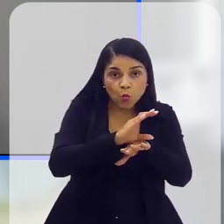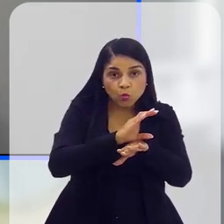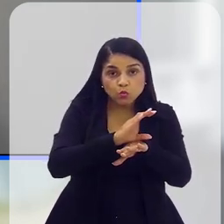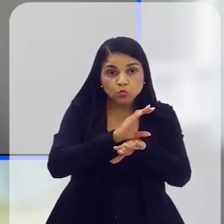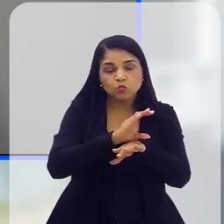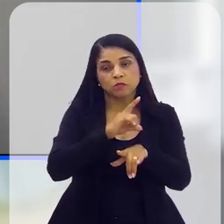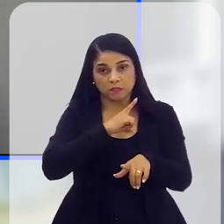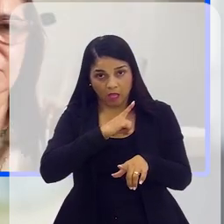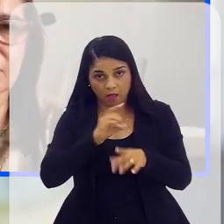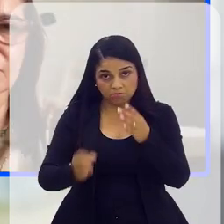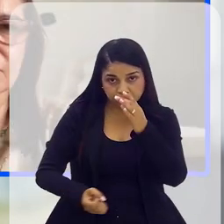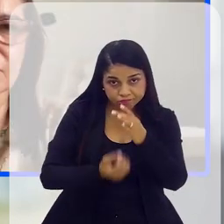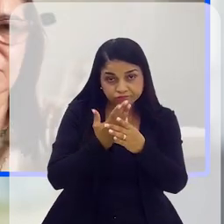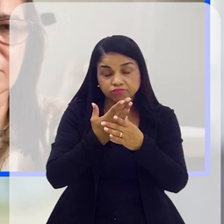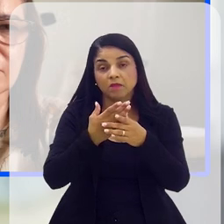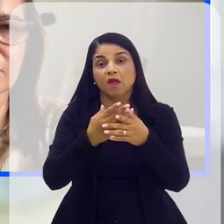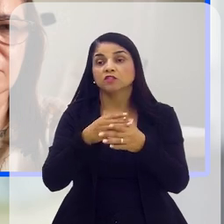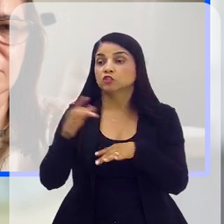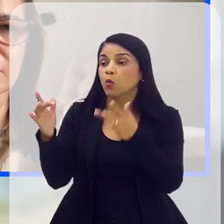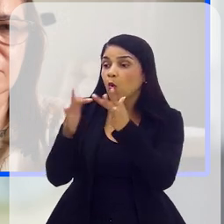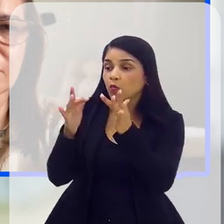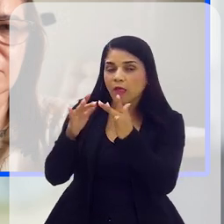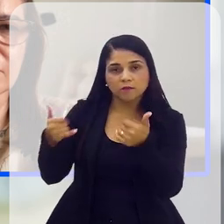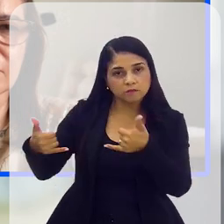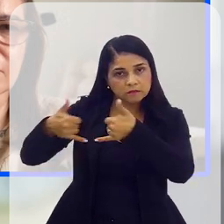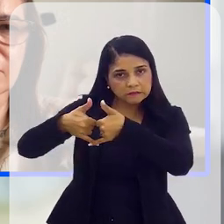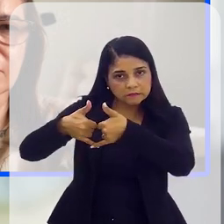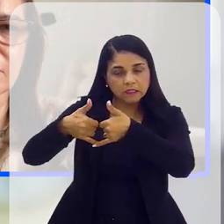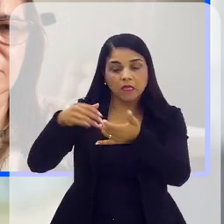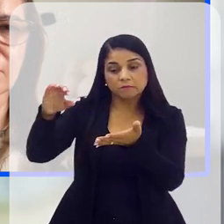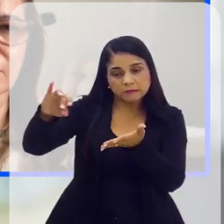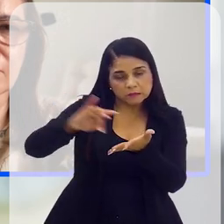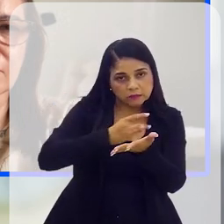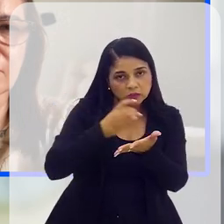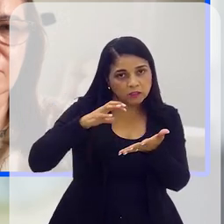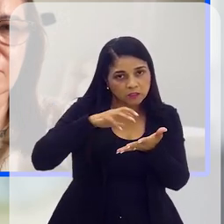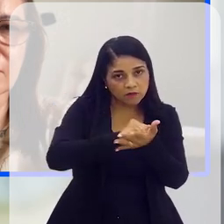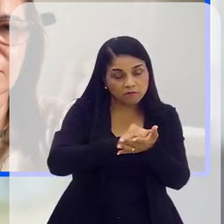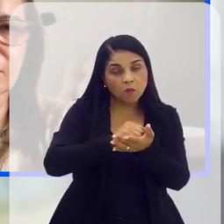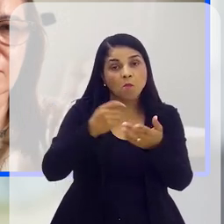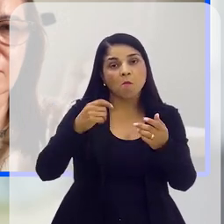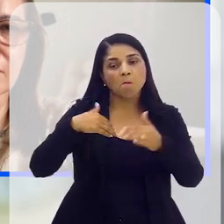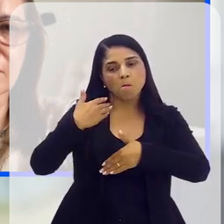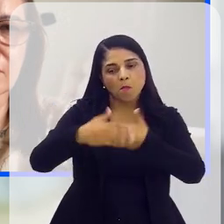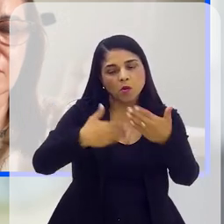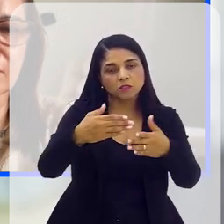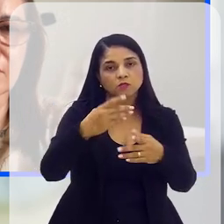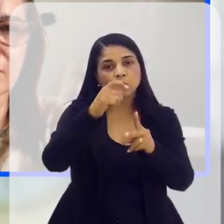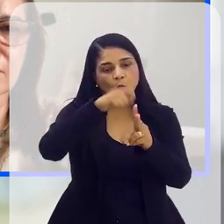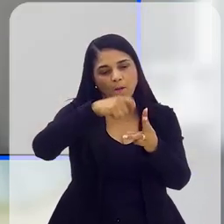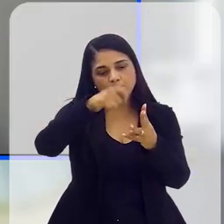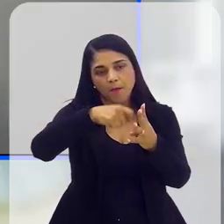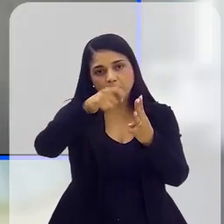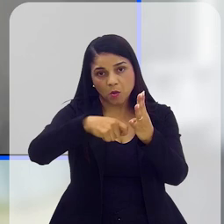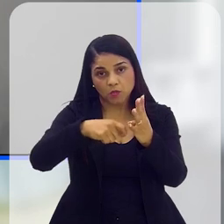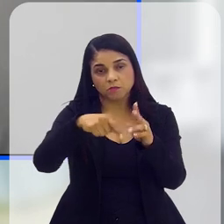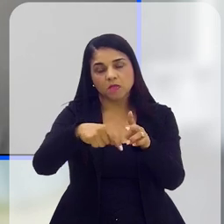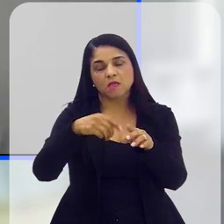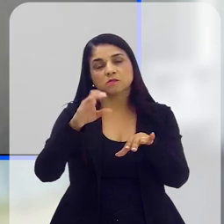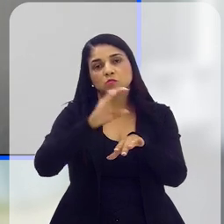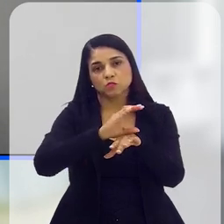a gente faz contato e aí a pessoa se inscreve, há um processo de capacitação que dura três, quatro meses.